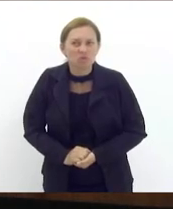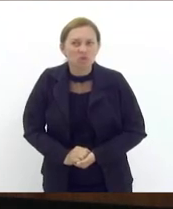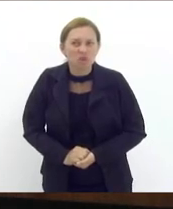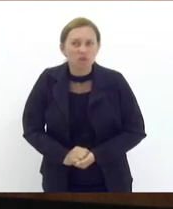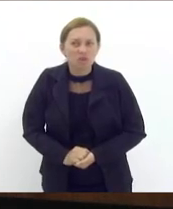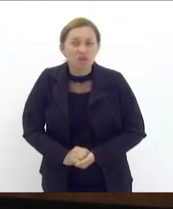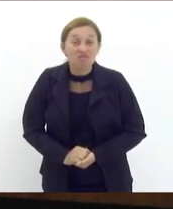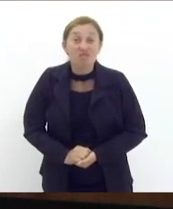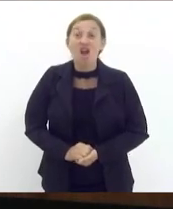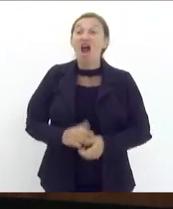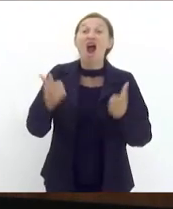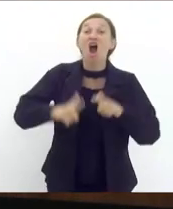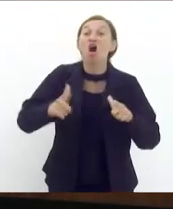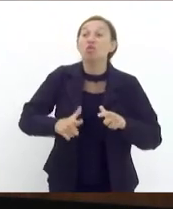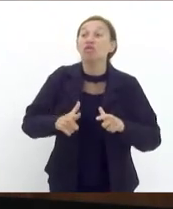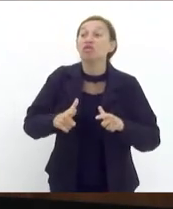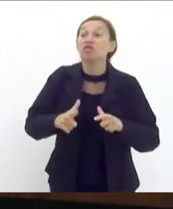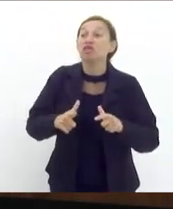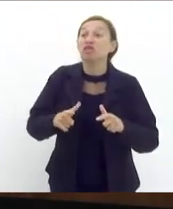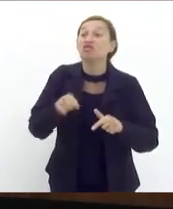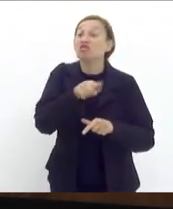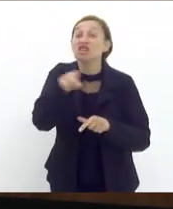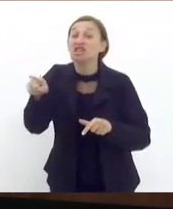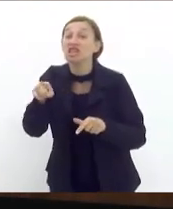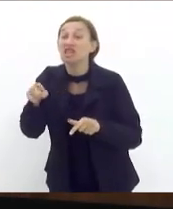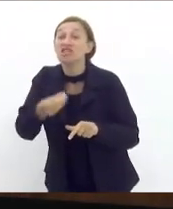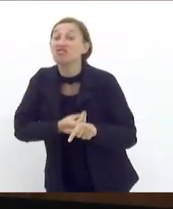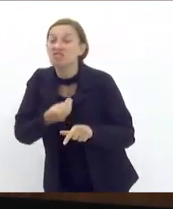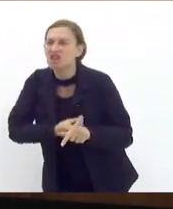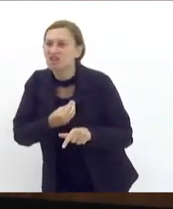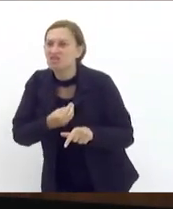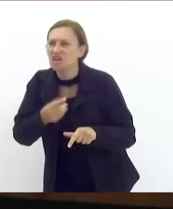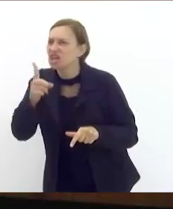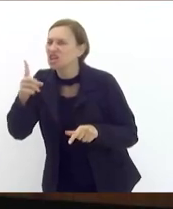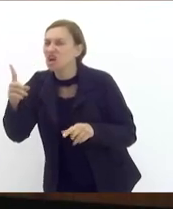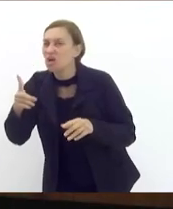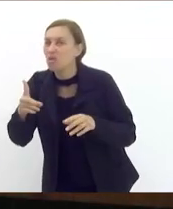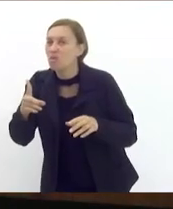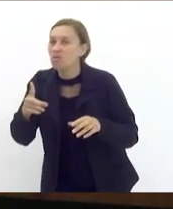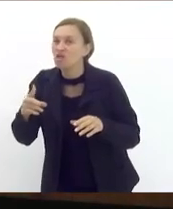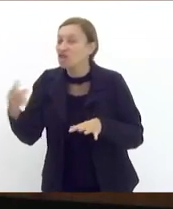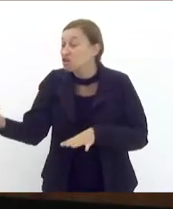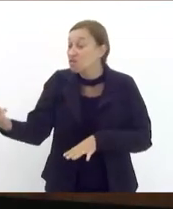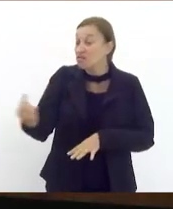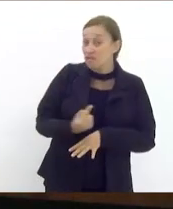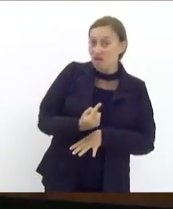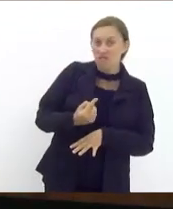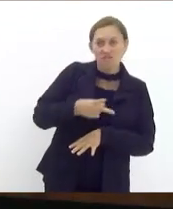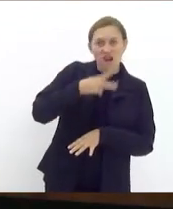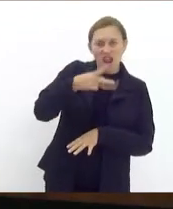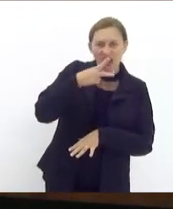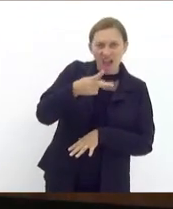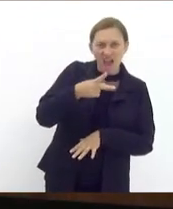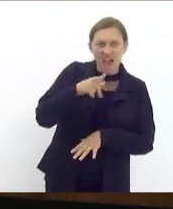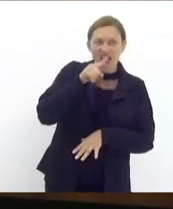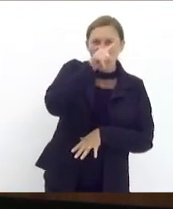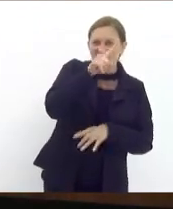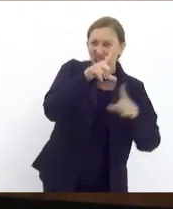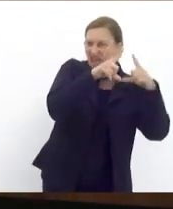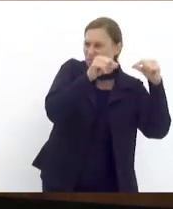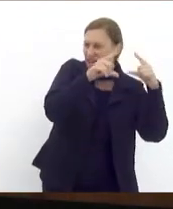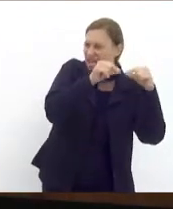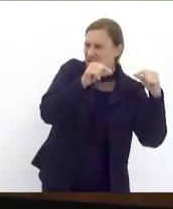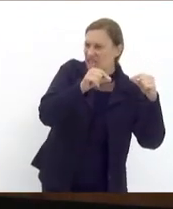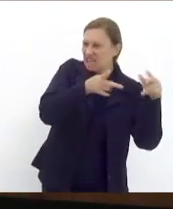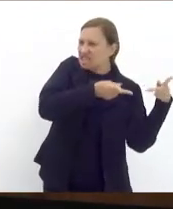cadê vocês que ainda não se insurgiram que ainda não foram se manifestar contra essa